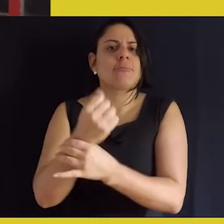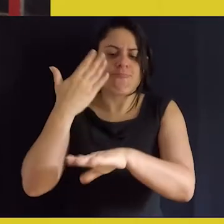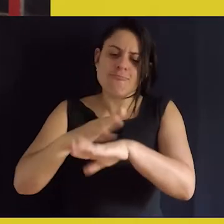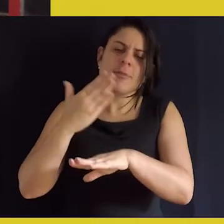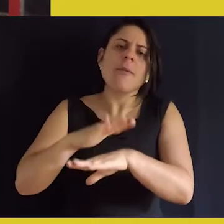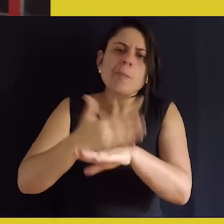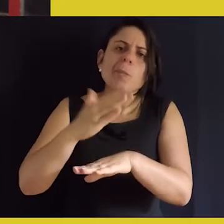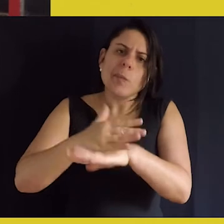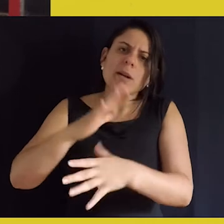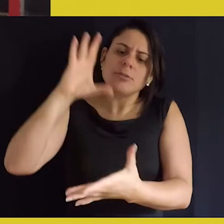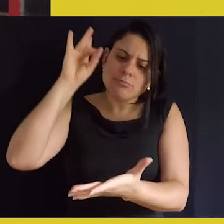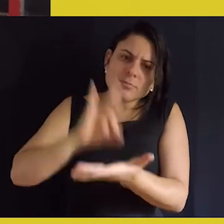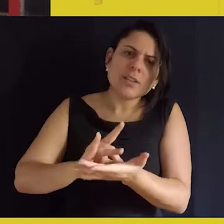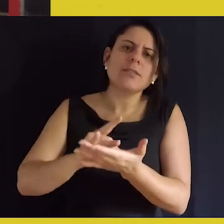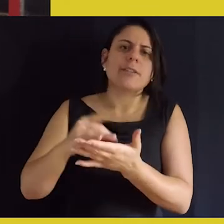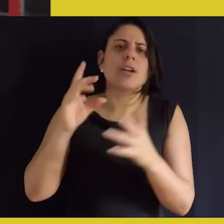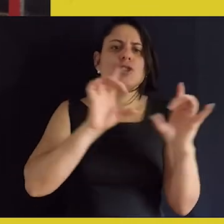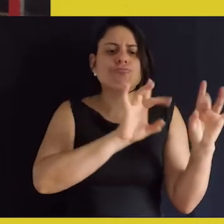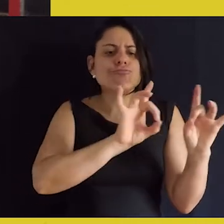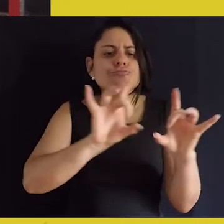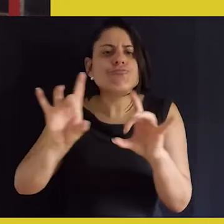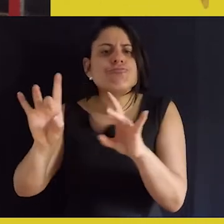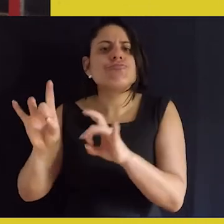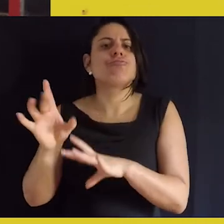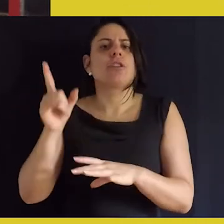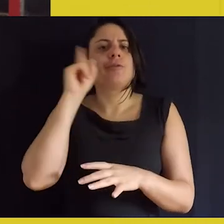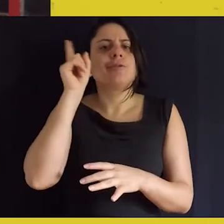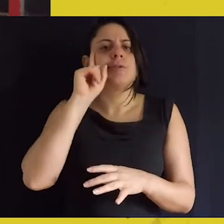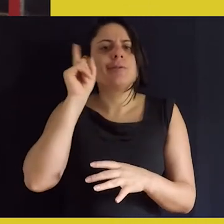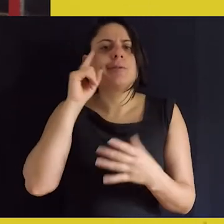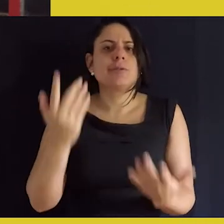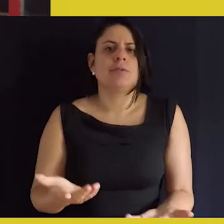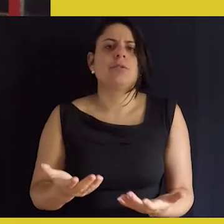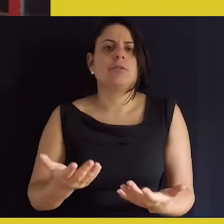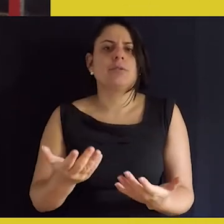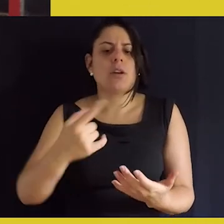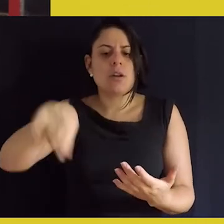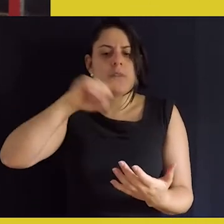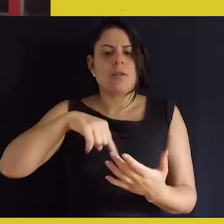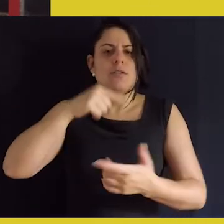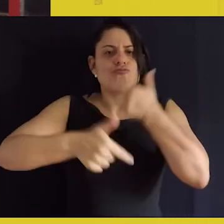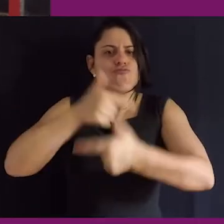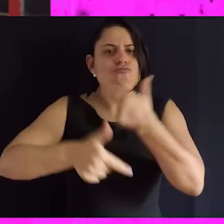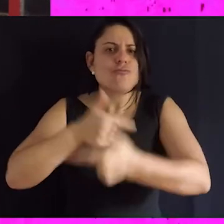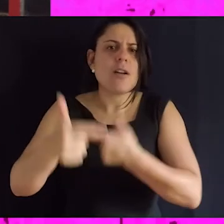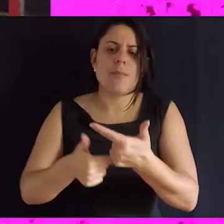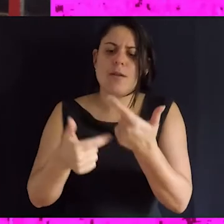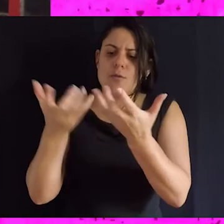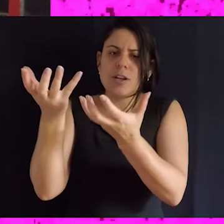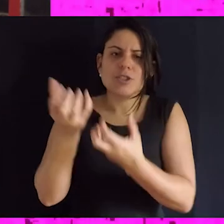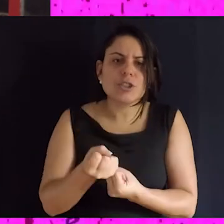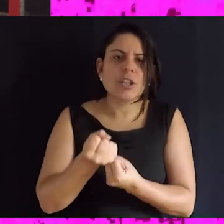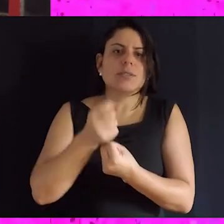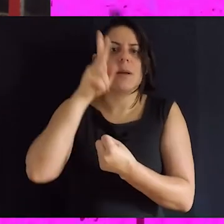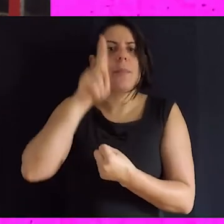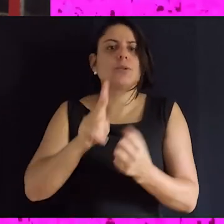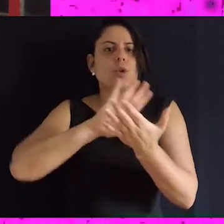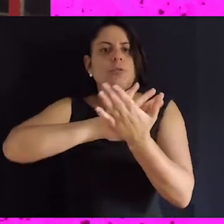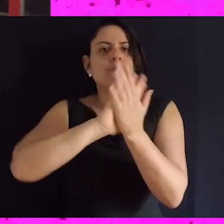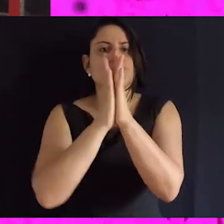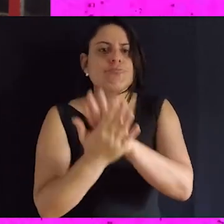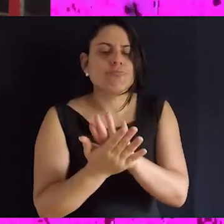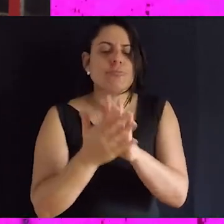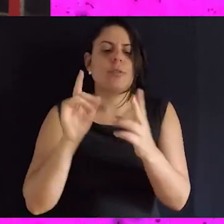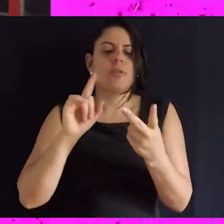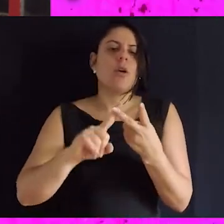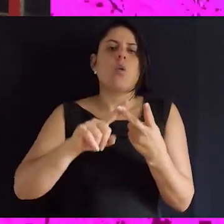precisa praticar essas ações no dia a dia, gente precisa praticar essas ações quando a gente está recebendo